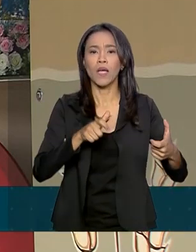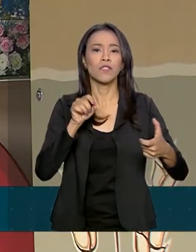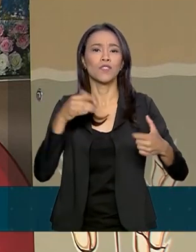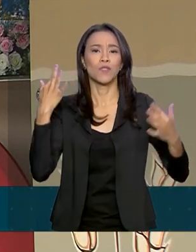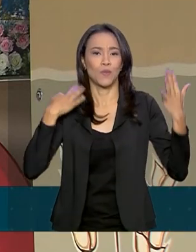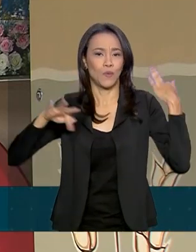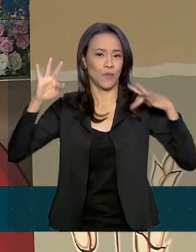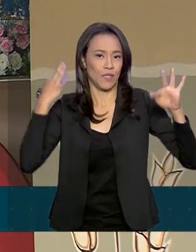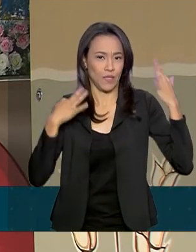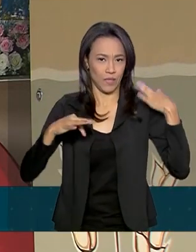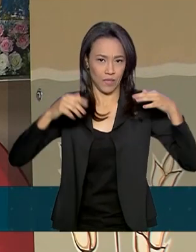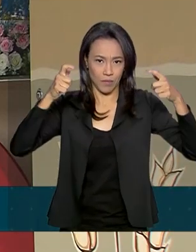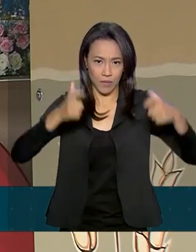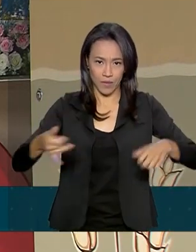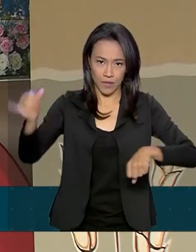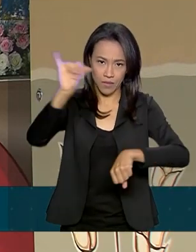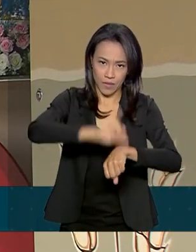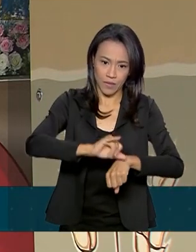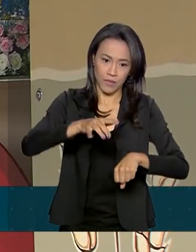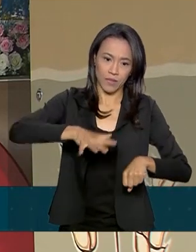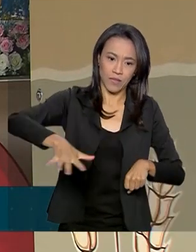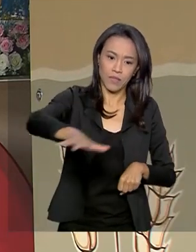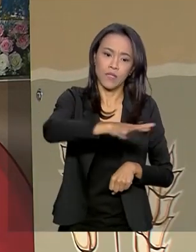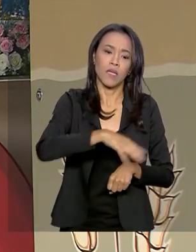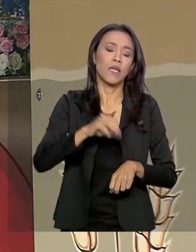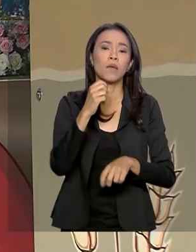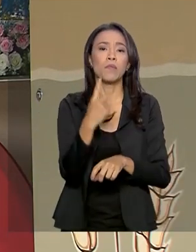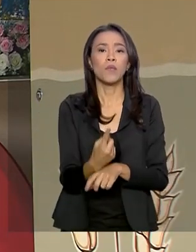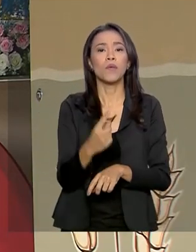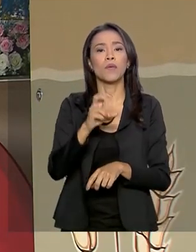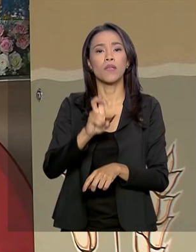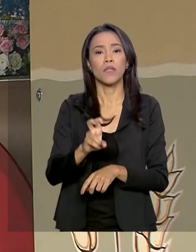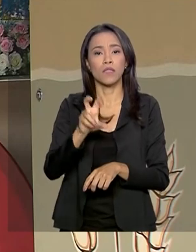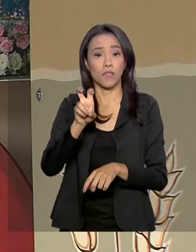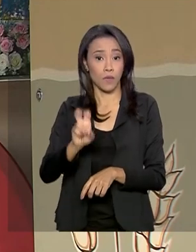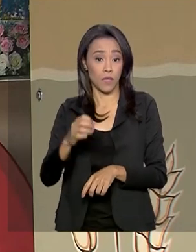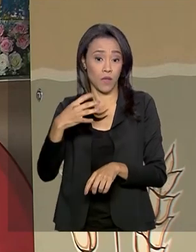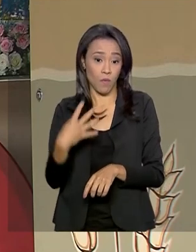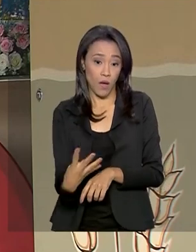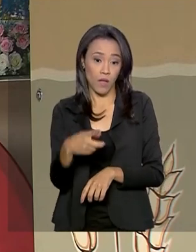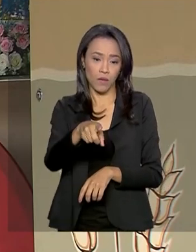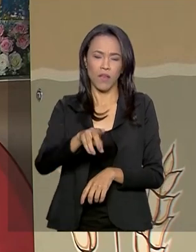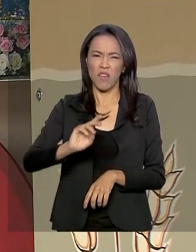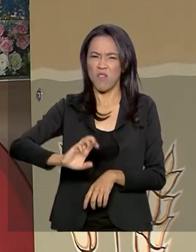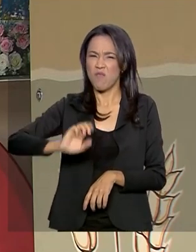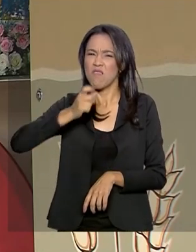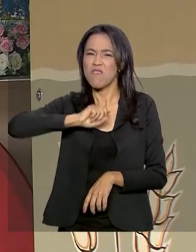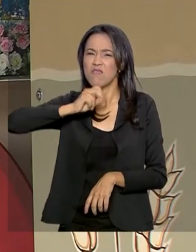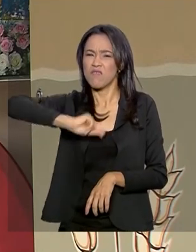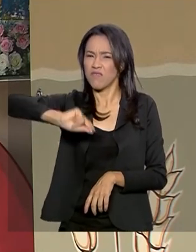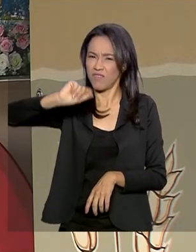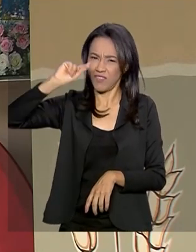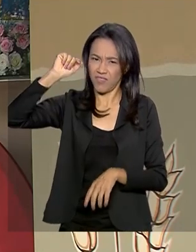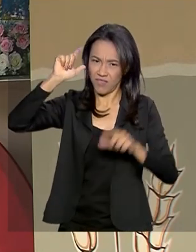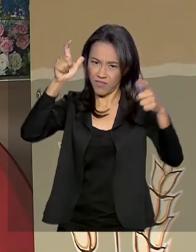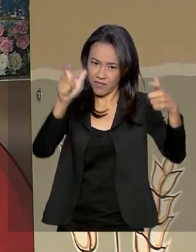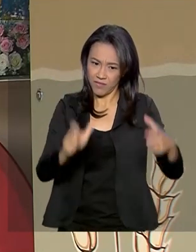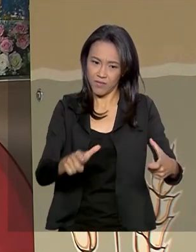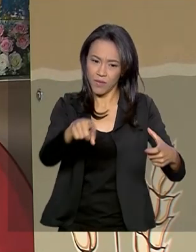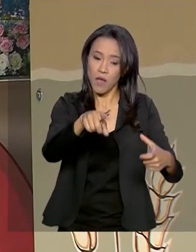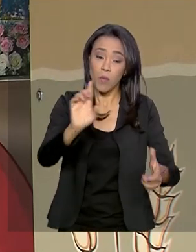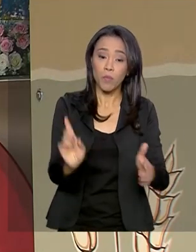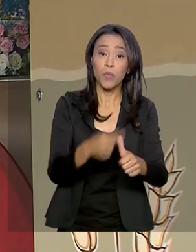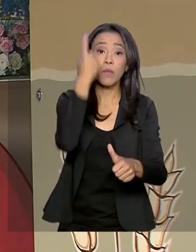Penha, construído em 1554. O Povento também é um dos mais antigos do país. E será aqui o primeiro